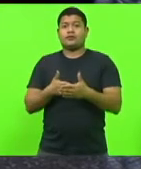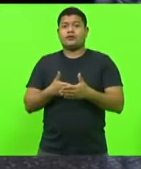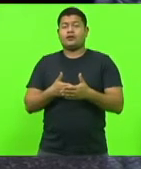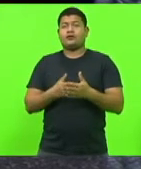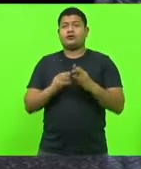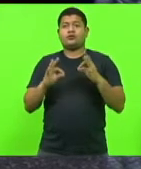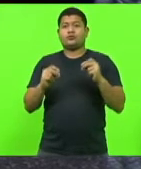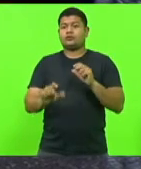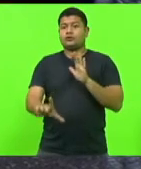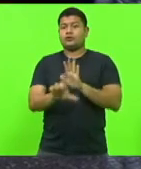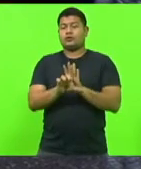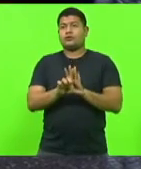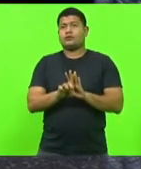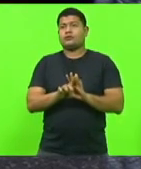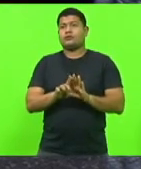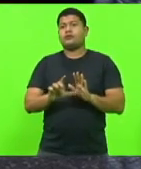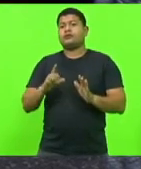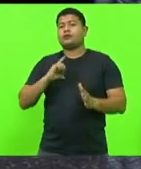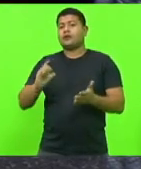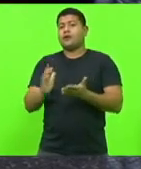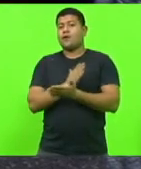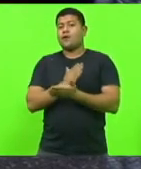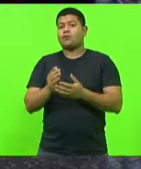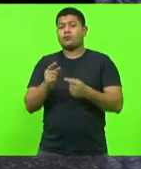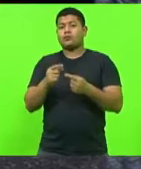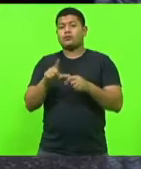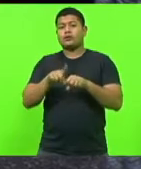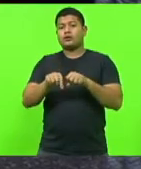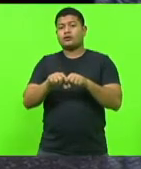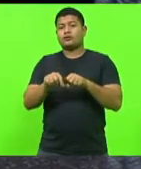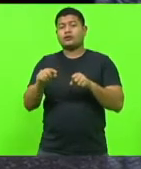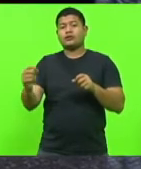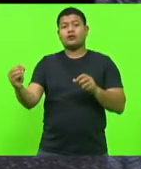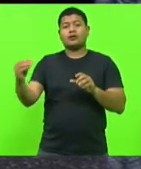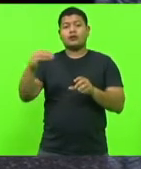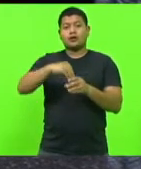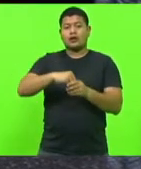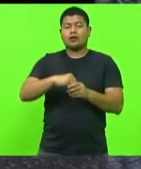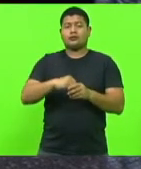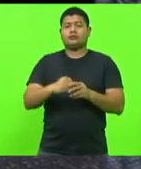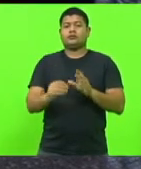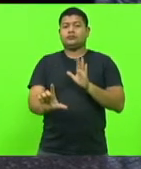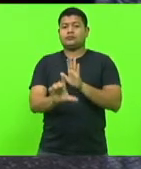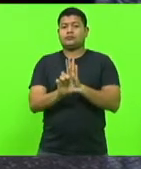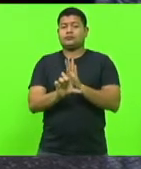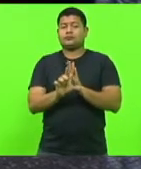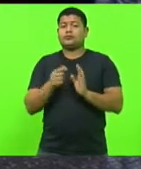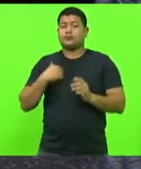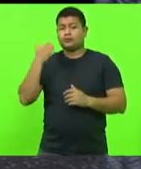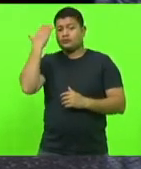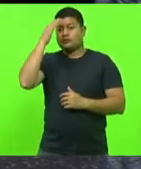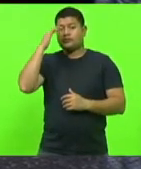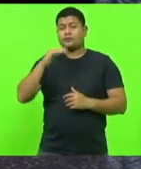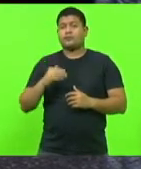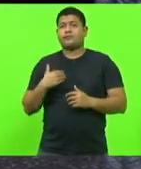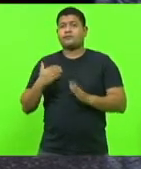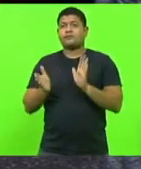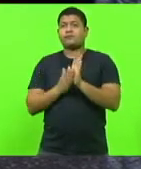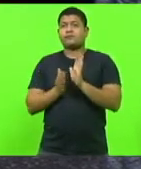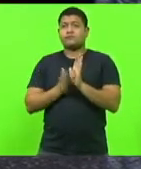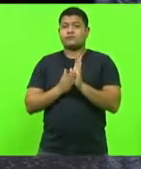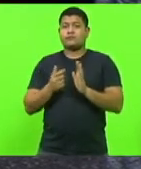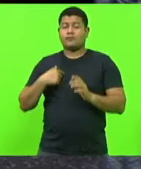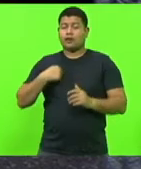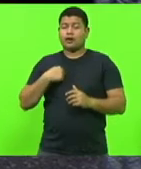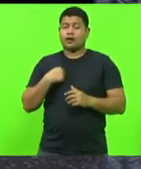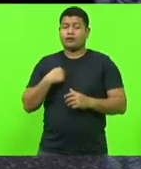alguns itens, mas eu entendo que foi uma proposta e eu repito, não sou autor, o autor não estava presente